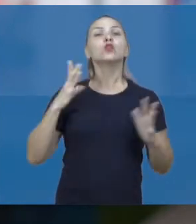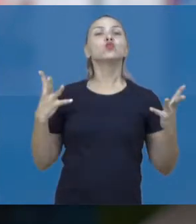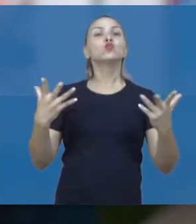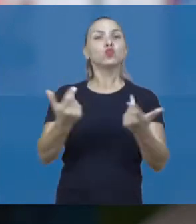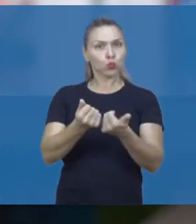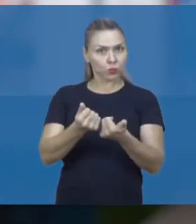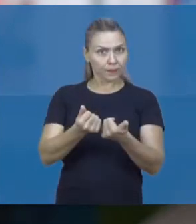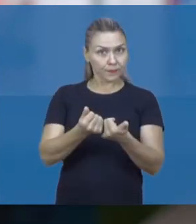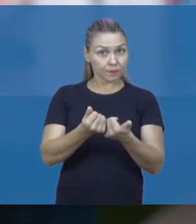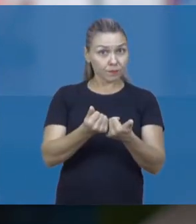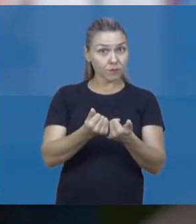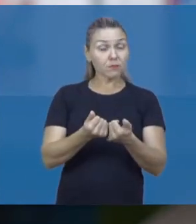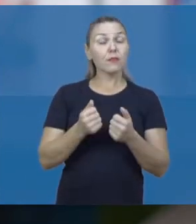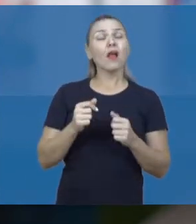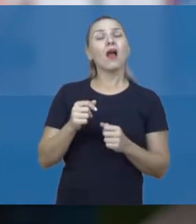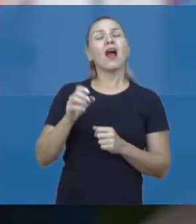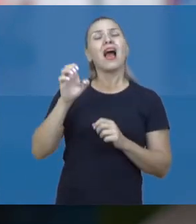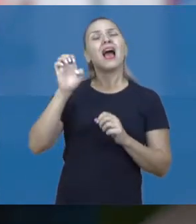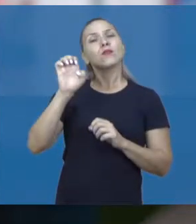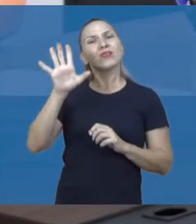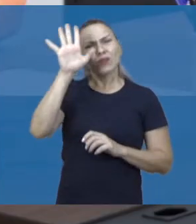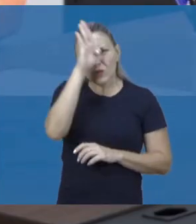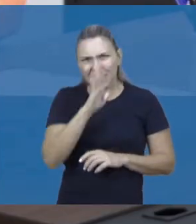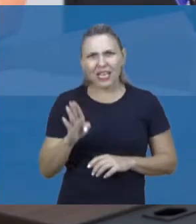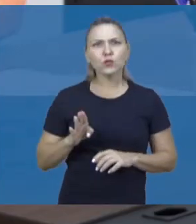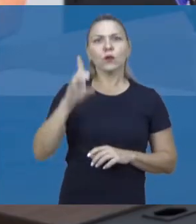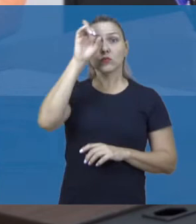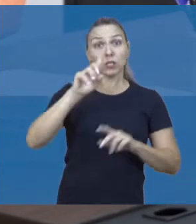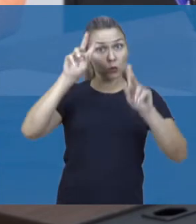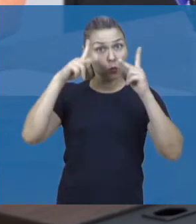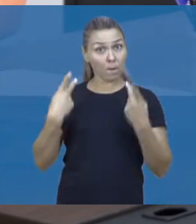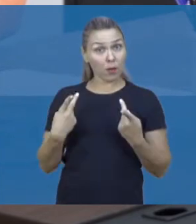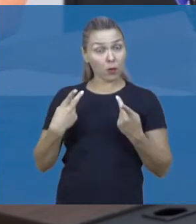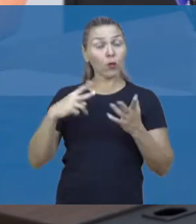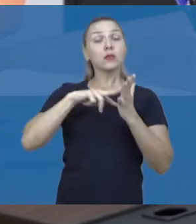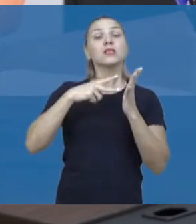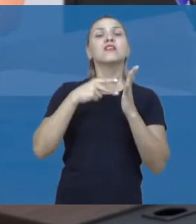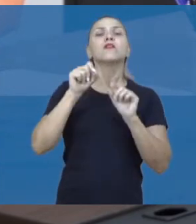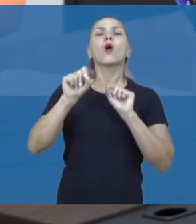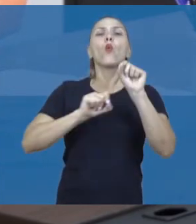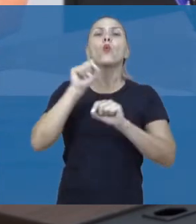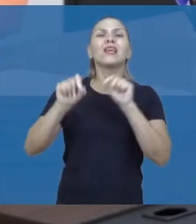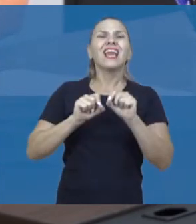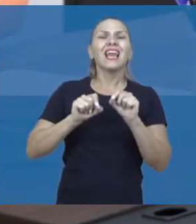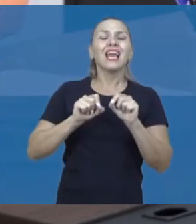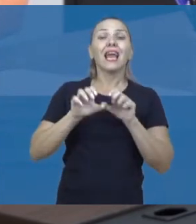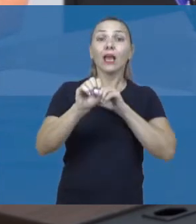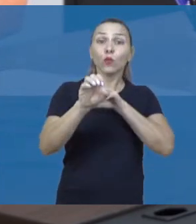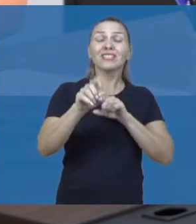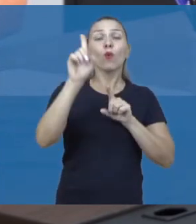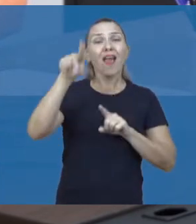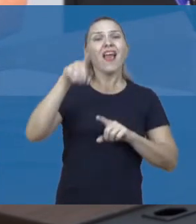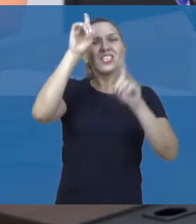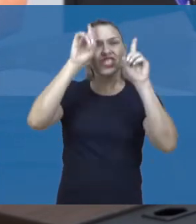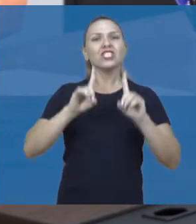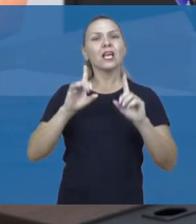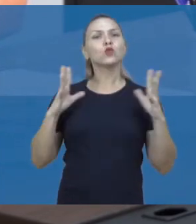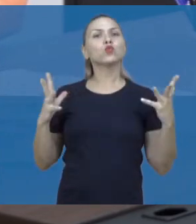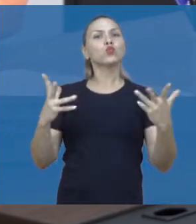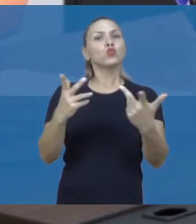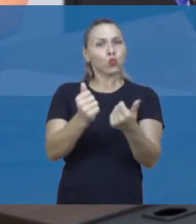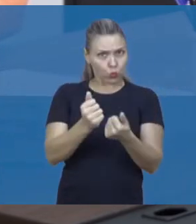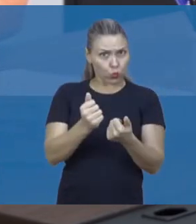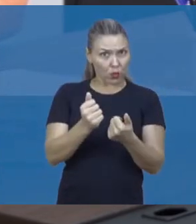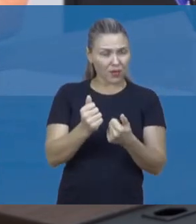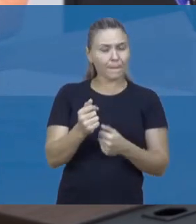então, ela postula desde 1948 que educação é um direito. Ocorre que, quando a gente pensa